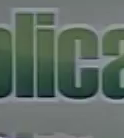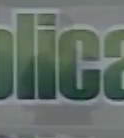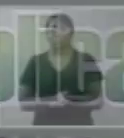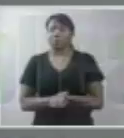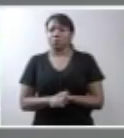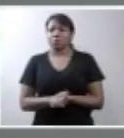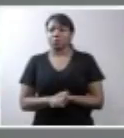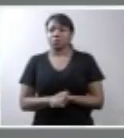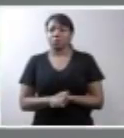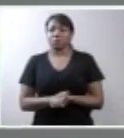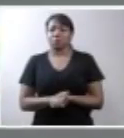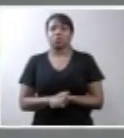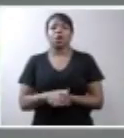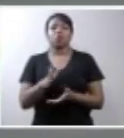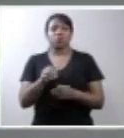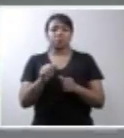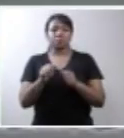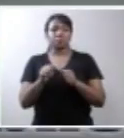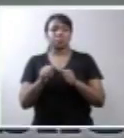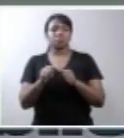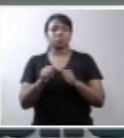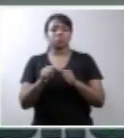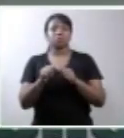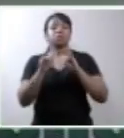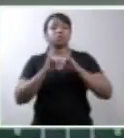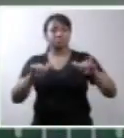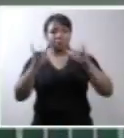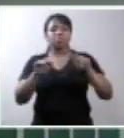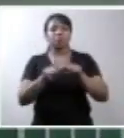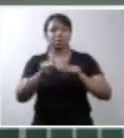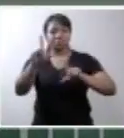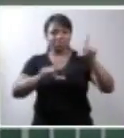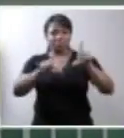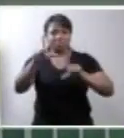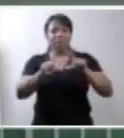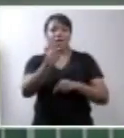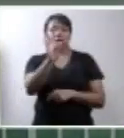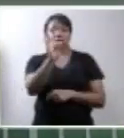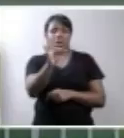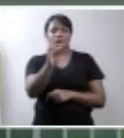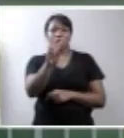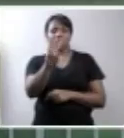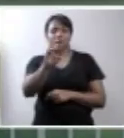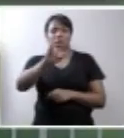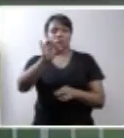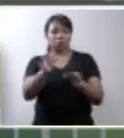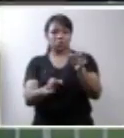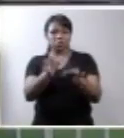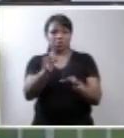e mediante transmissão pela TV Justiça, a sessão no dia 16.